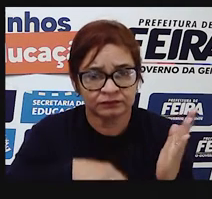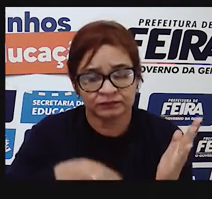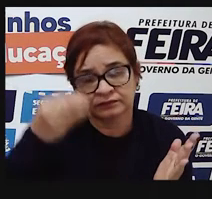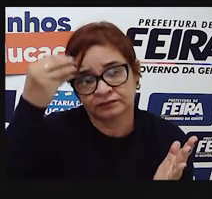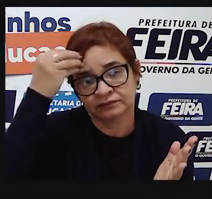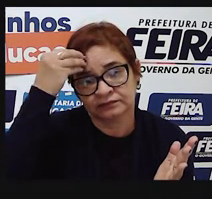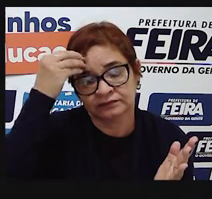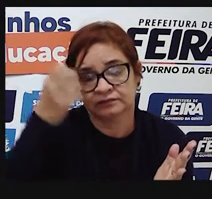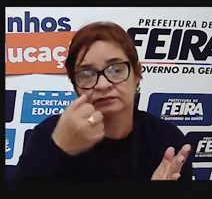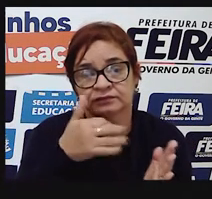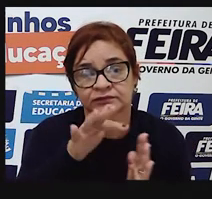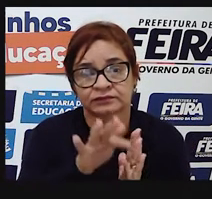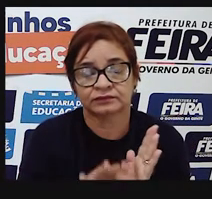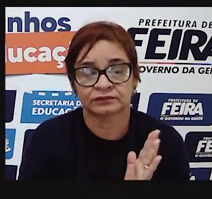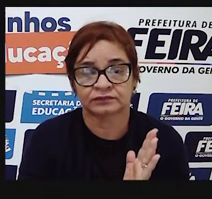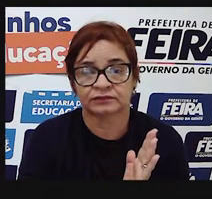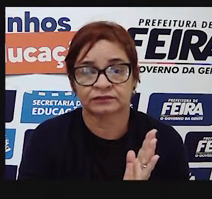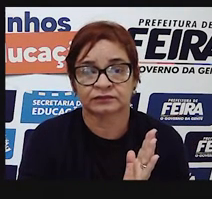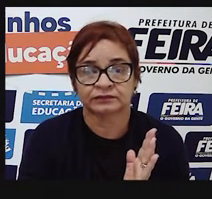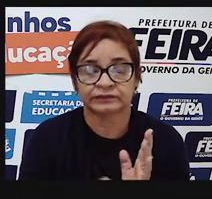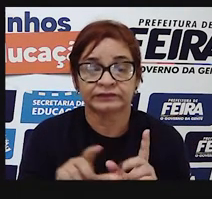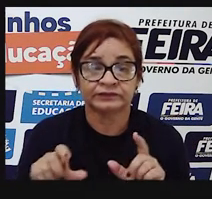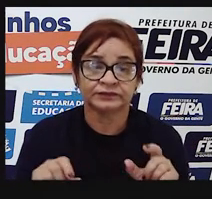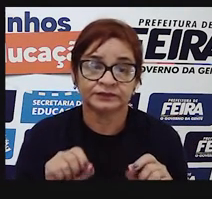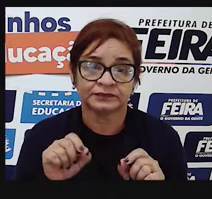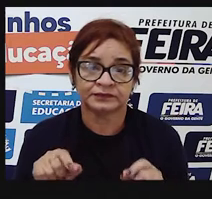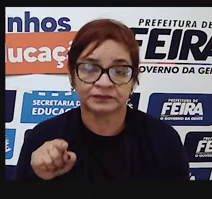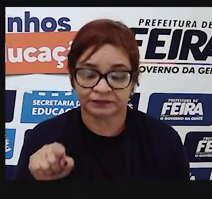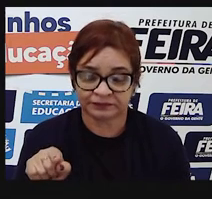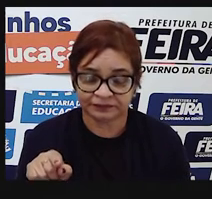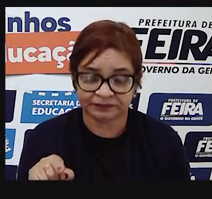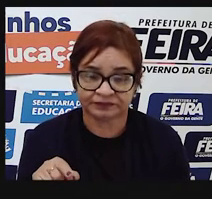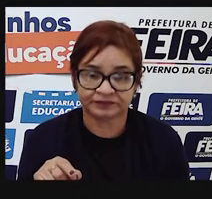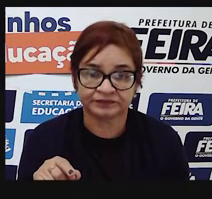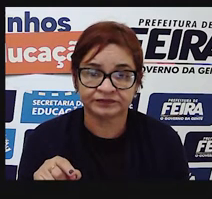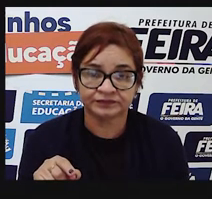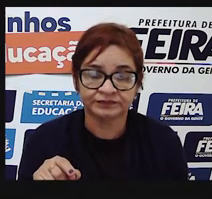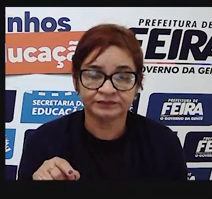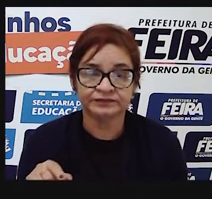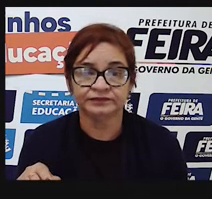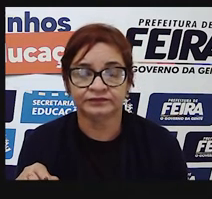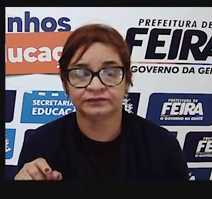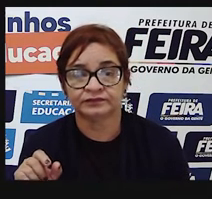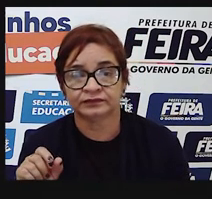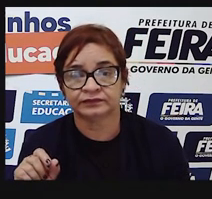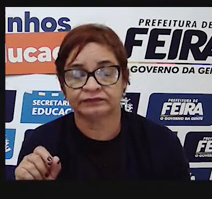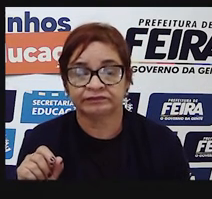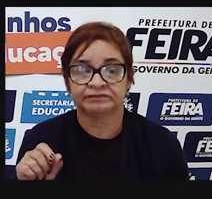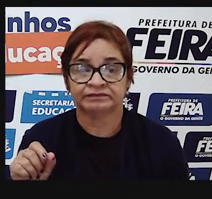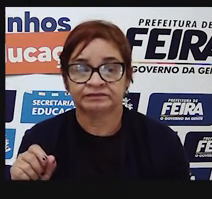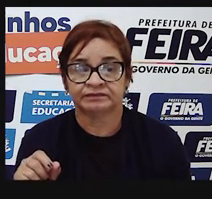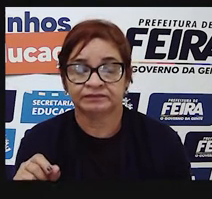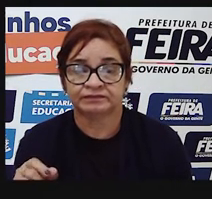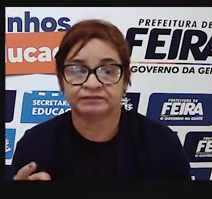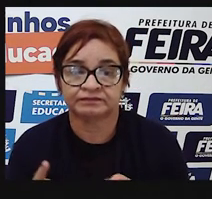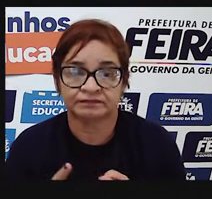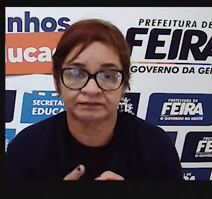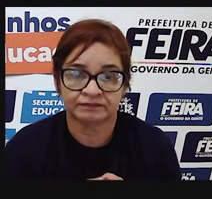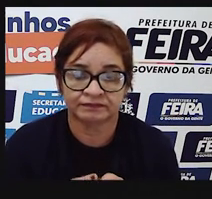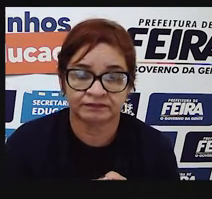texto. Então, o que é a pontuação? A pontuação é um recurso da linguagem verbal